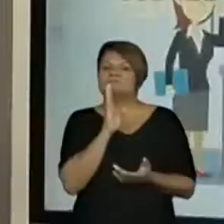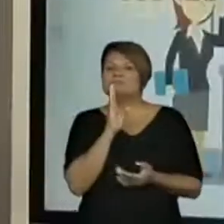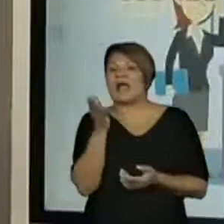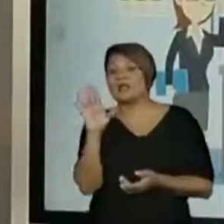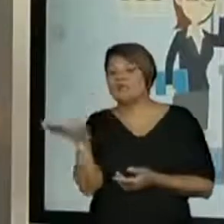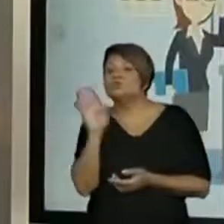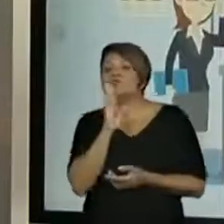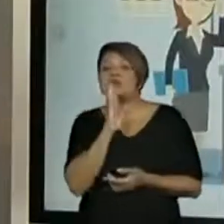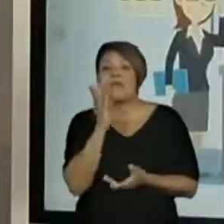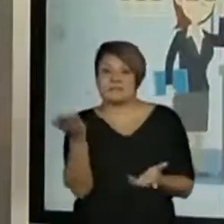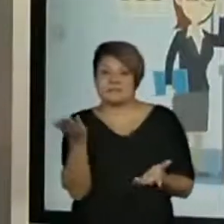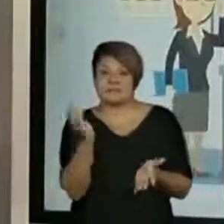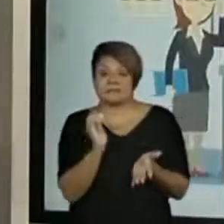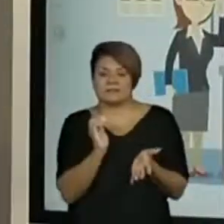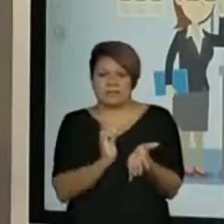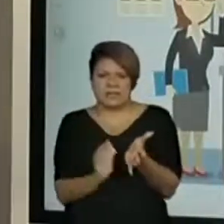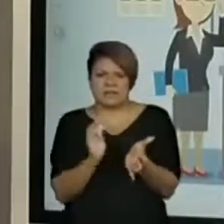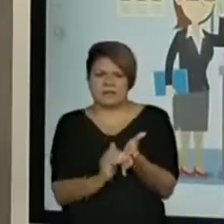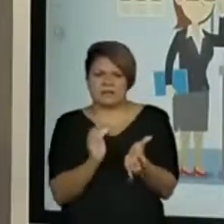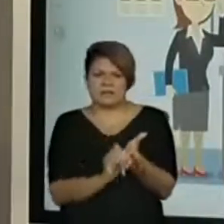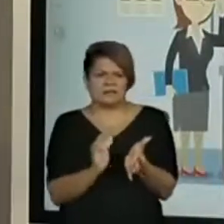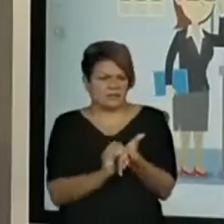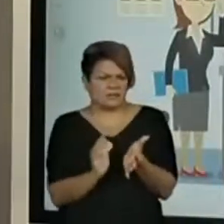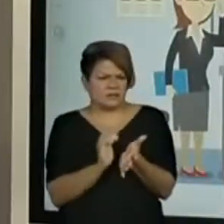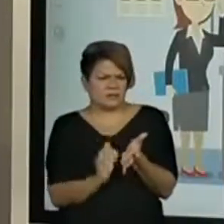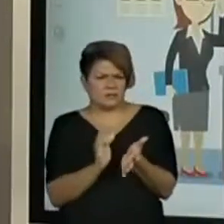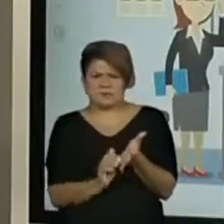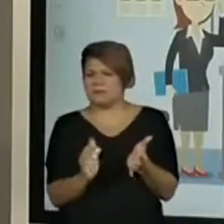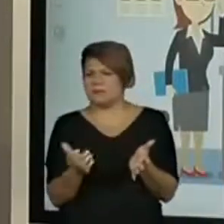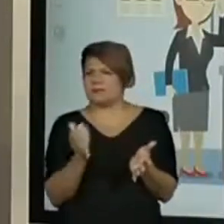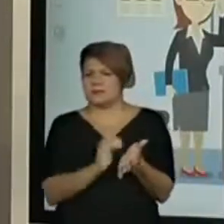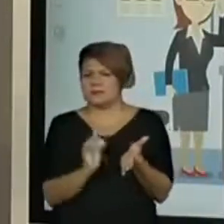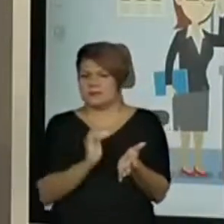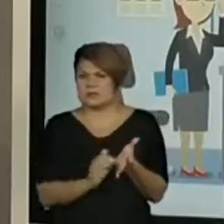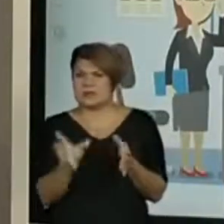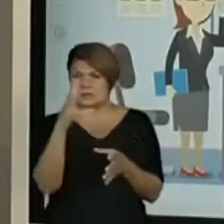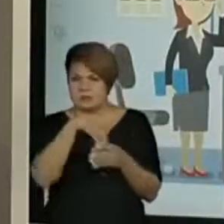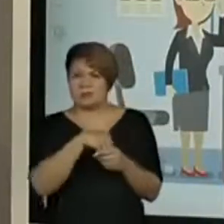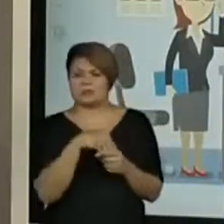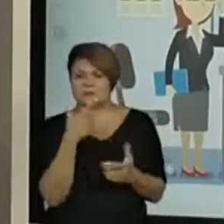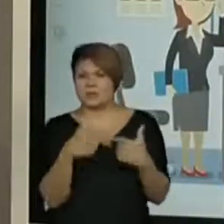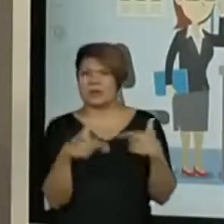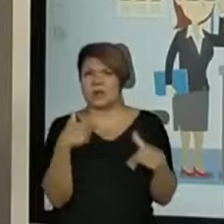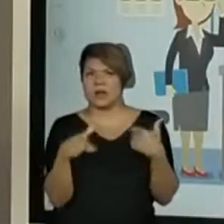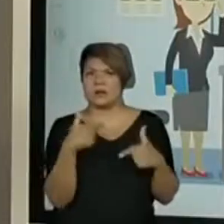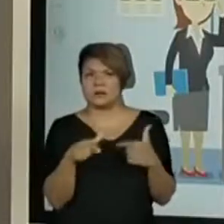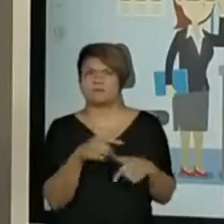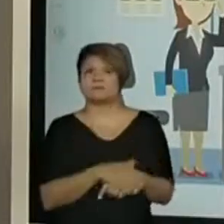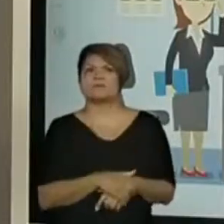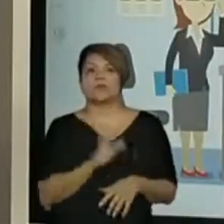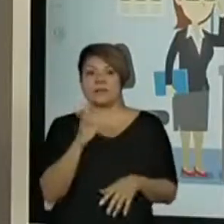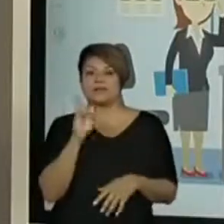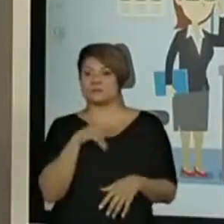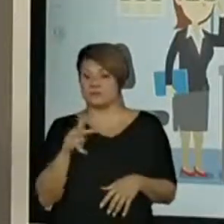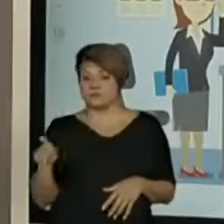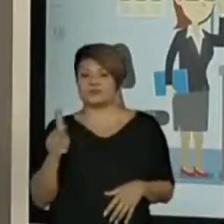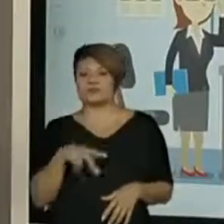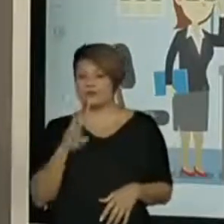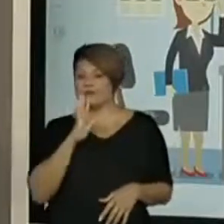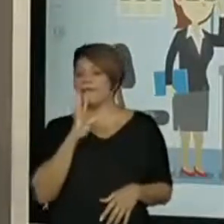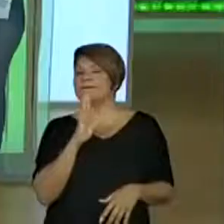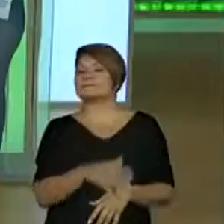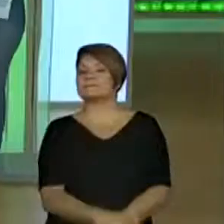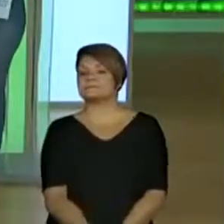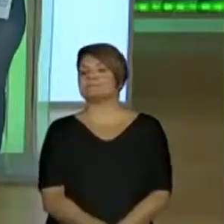secretaria da escola. Mas dos professores, criança, tenho certeza que ela é muito conhecida, essa pessoa, tá?